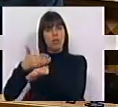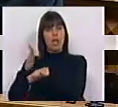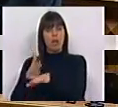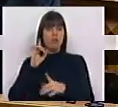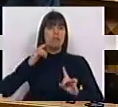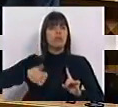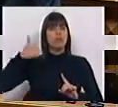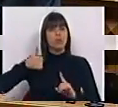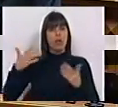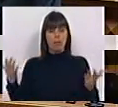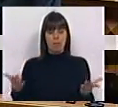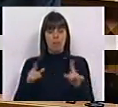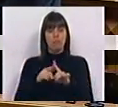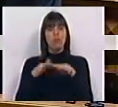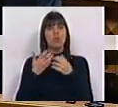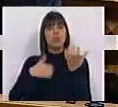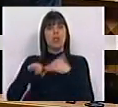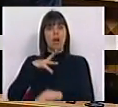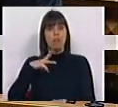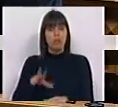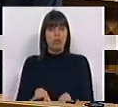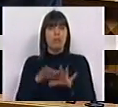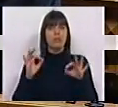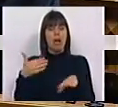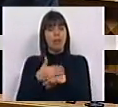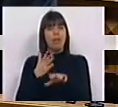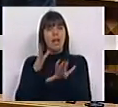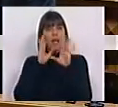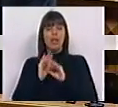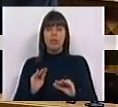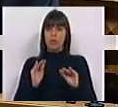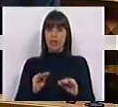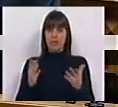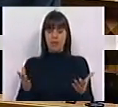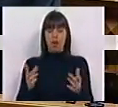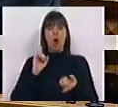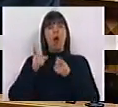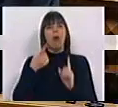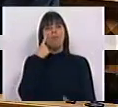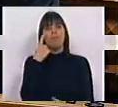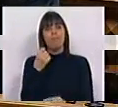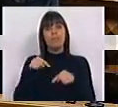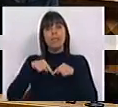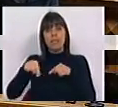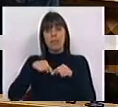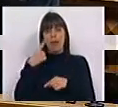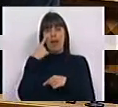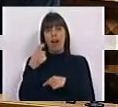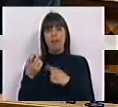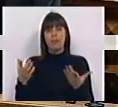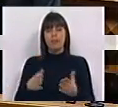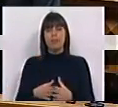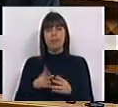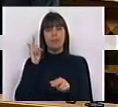fundamentais para a sociedade portuguesa, como são o setor da educação e àquilo que verificamos ainda desta semana com